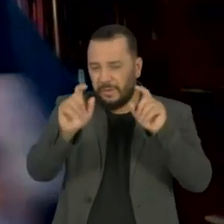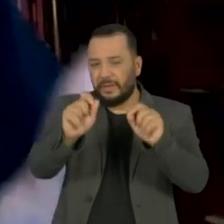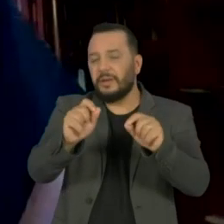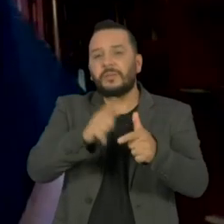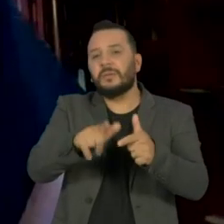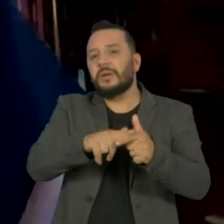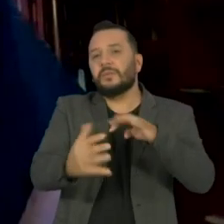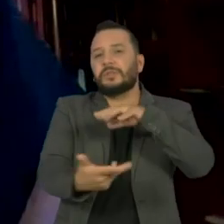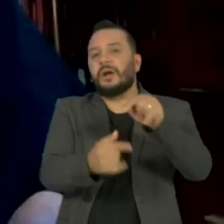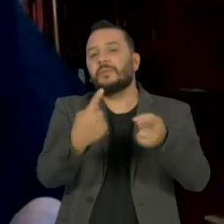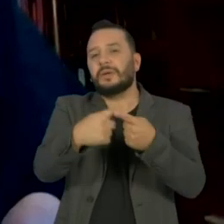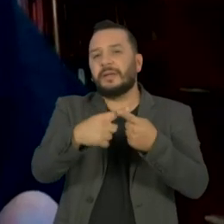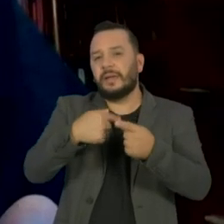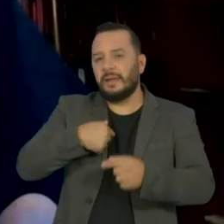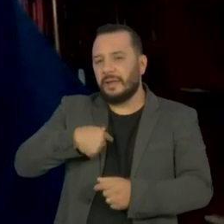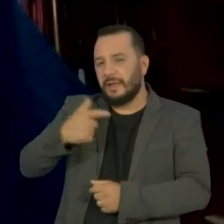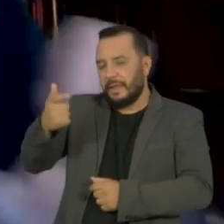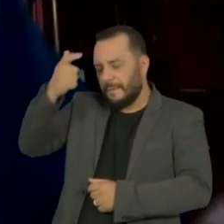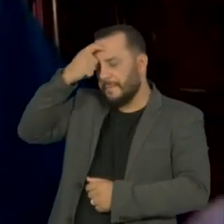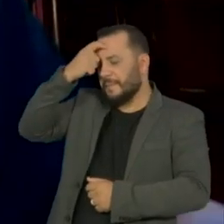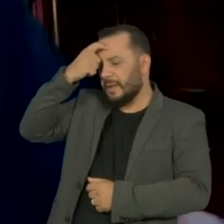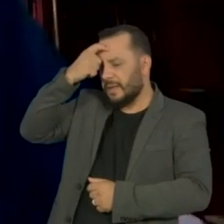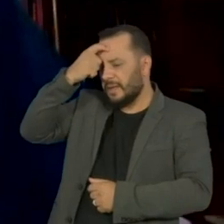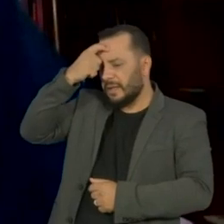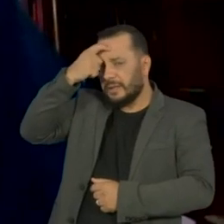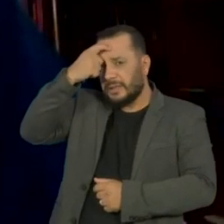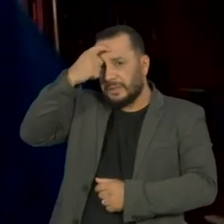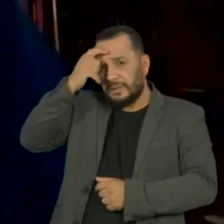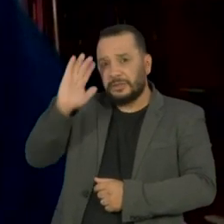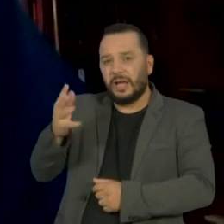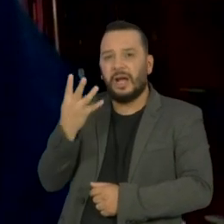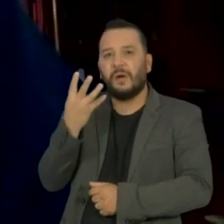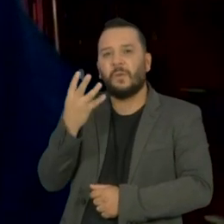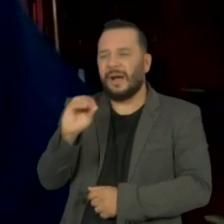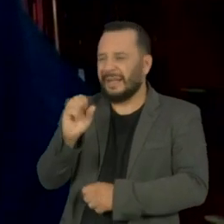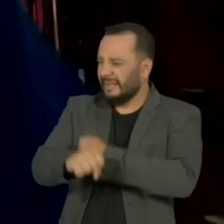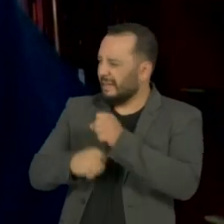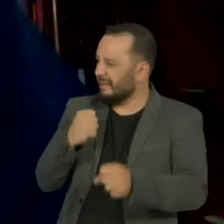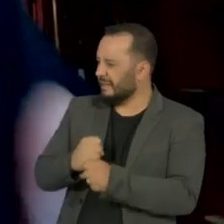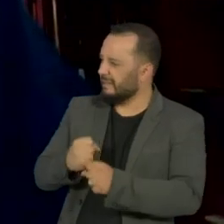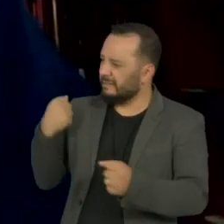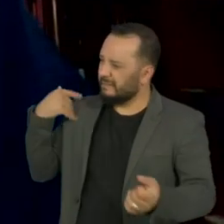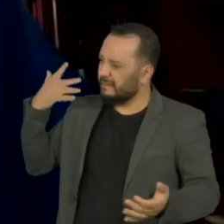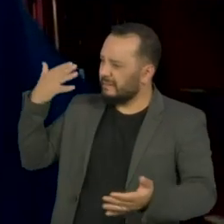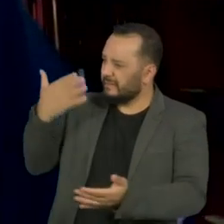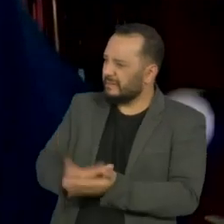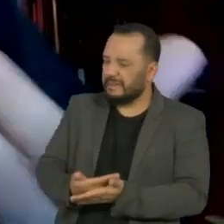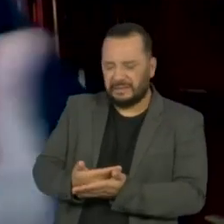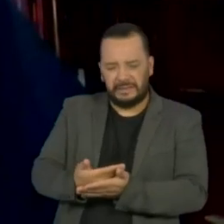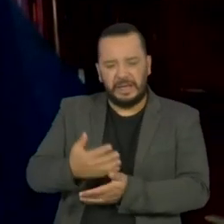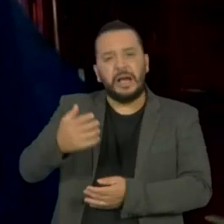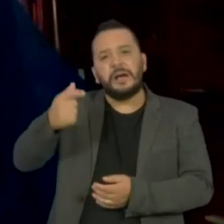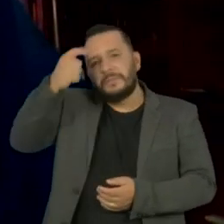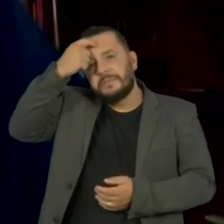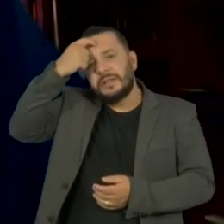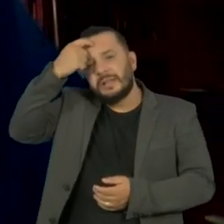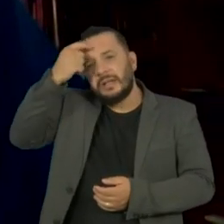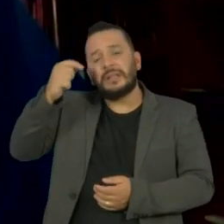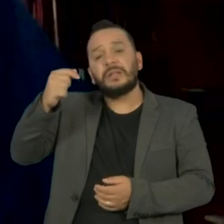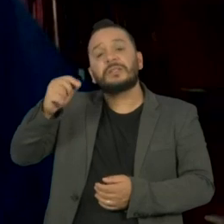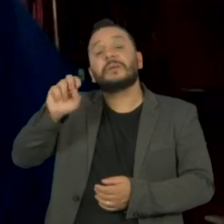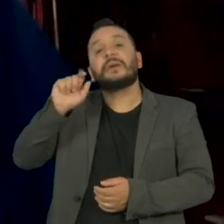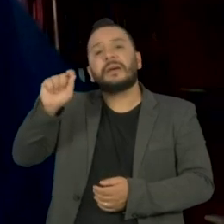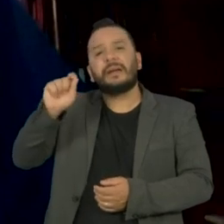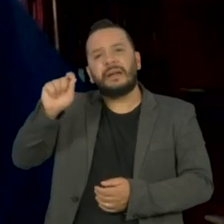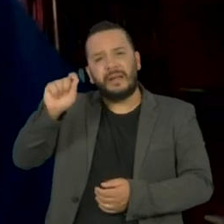de uma mentalidade que, durante 40 anos, pelo menos, insinuou ou foi interpretada